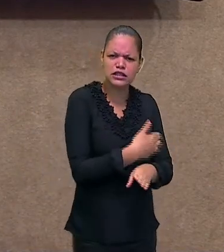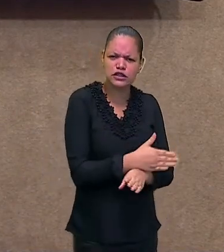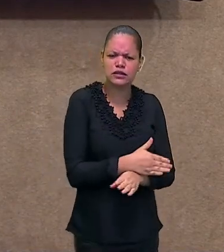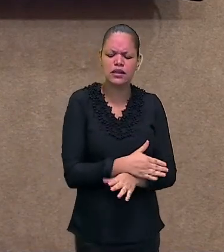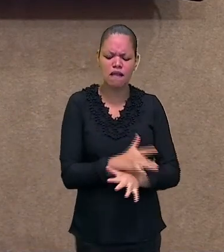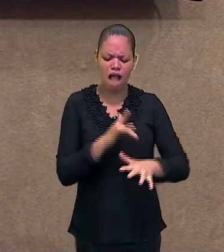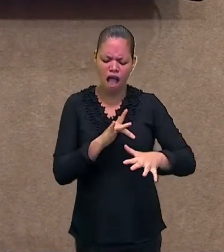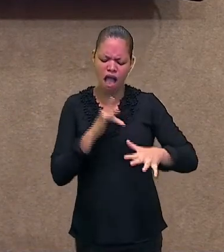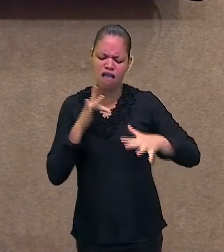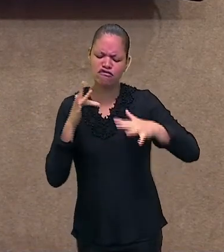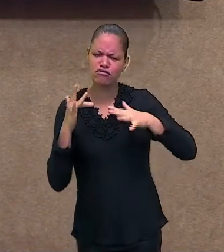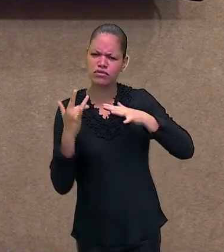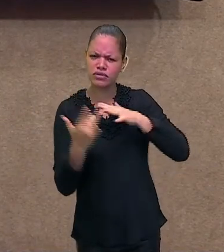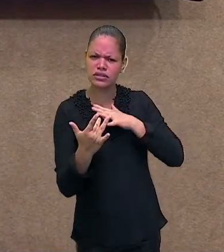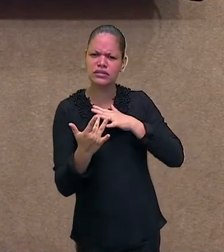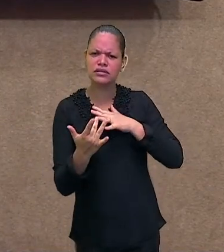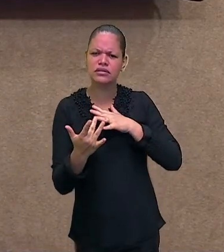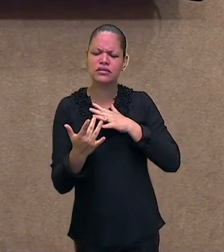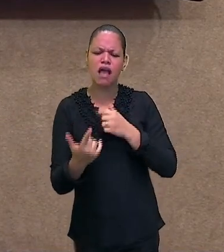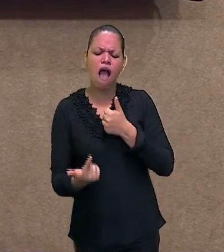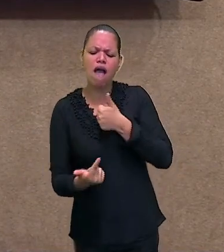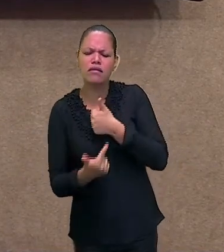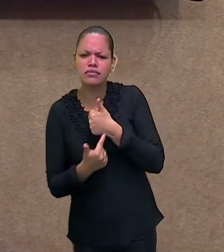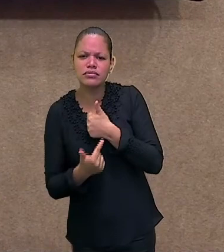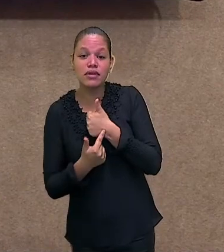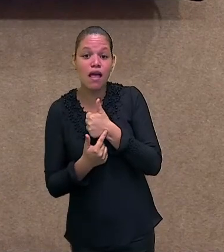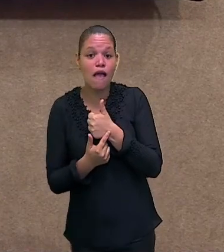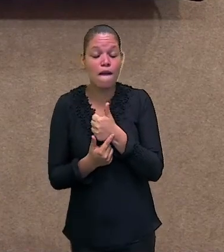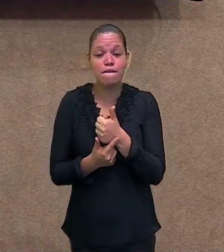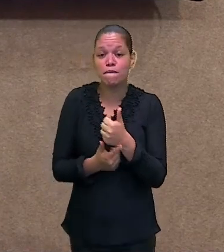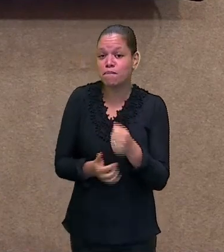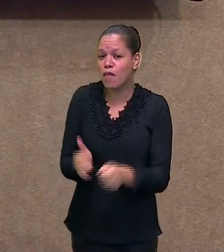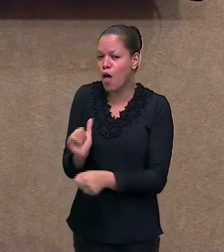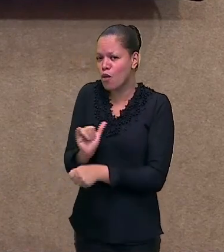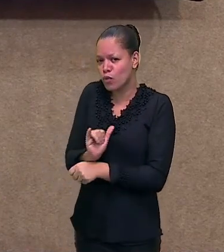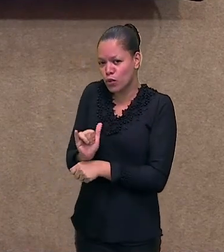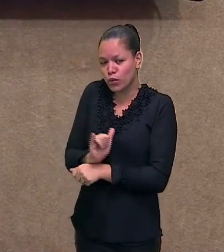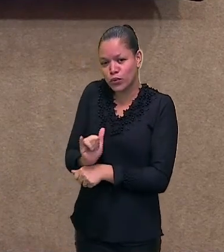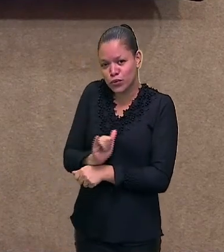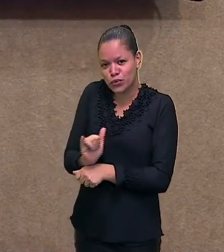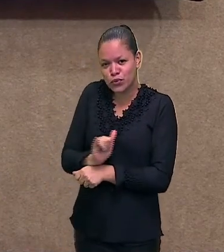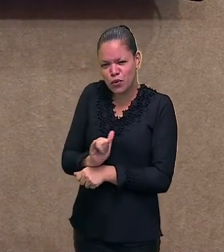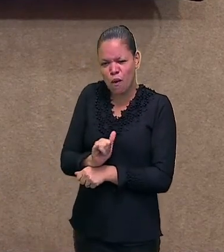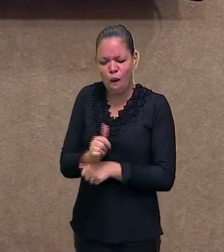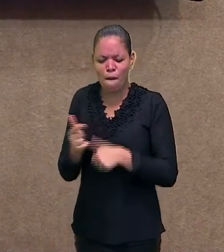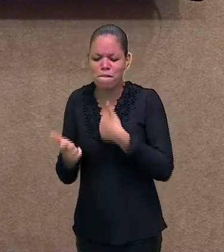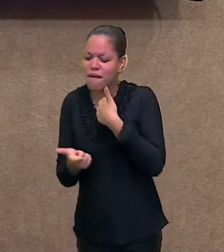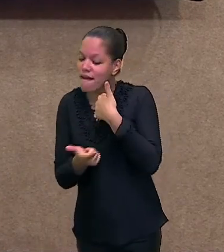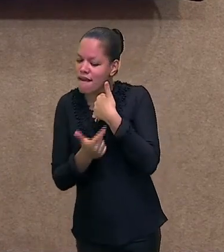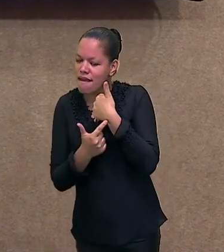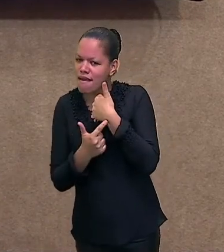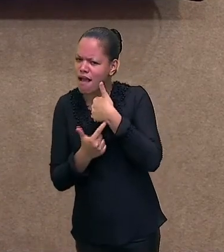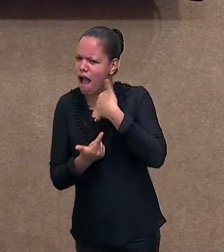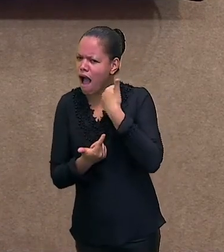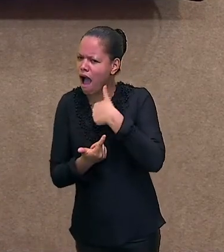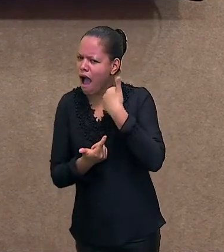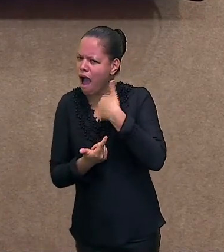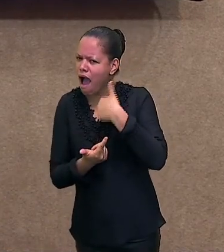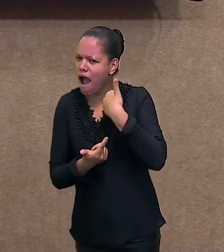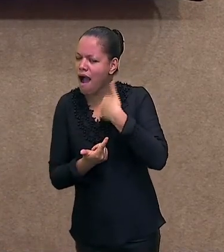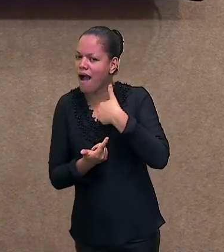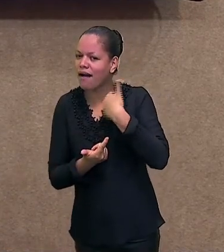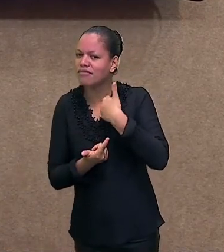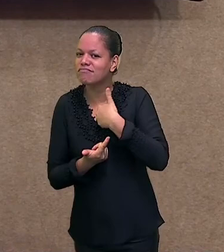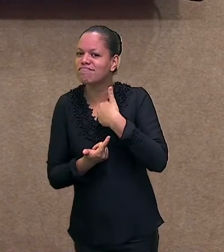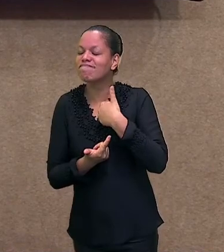sociais, inscrevam-se no nosso canal, corre lá no sininho do canal e ative o sininho, porque toda vez que